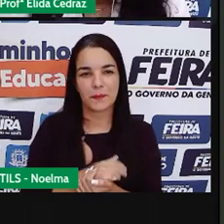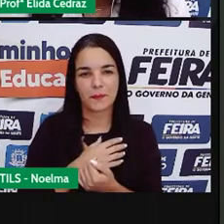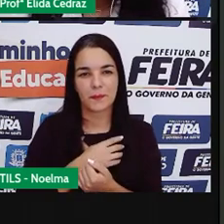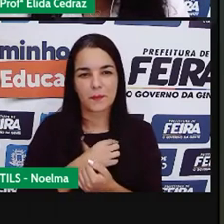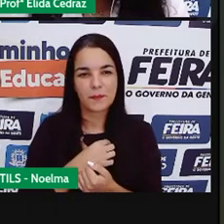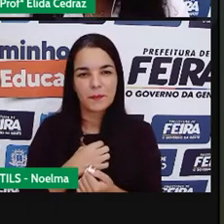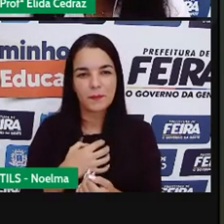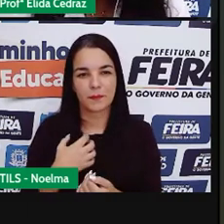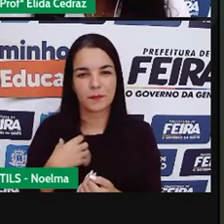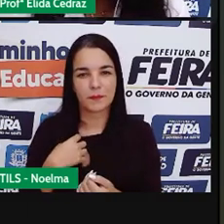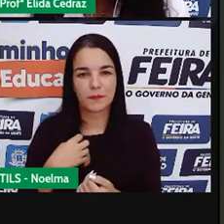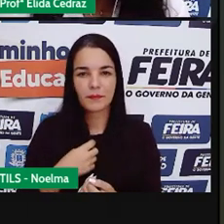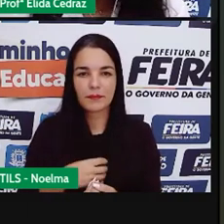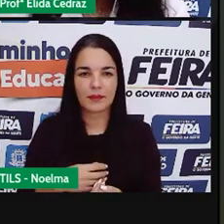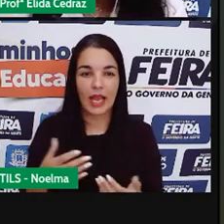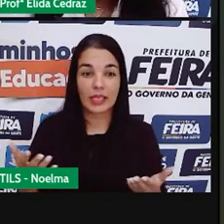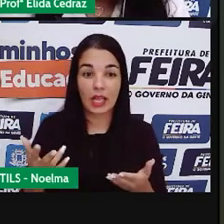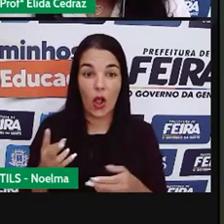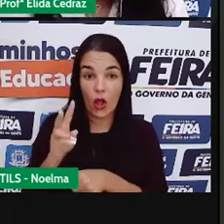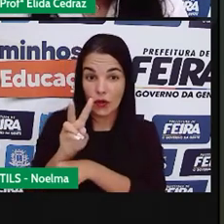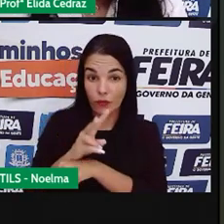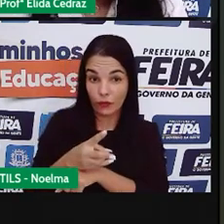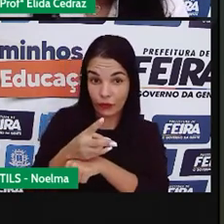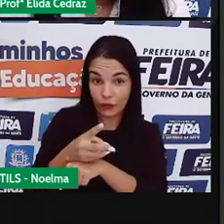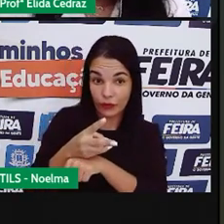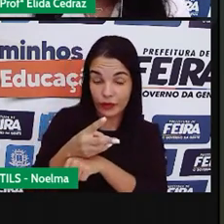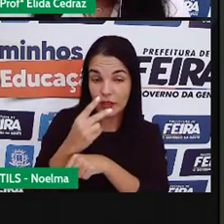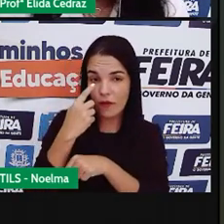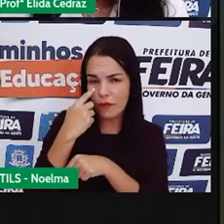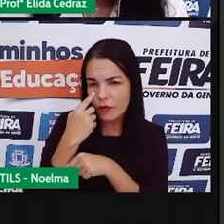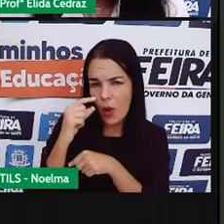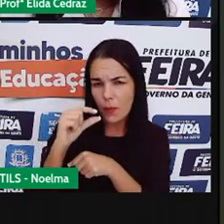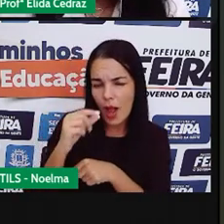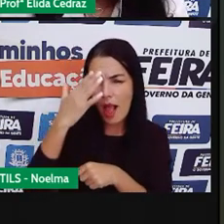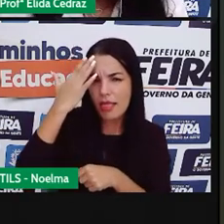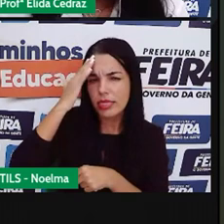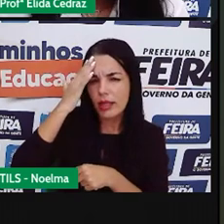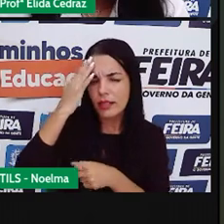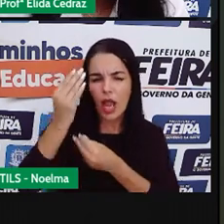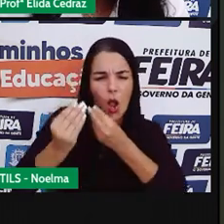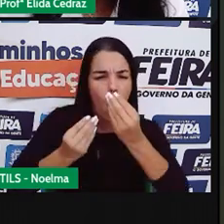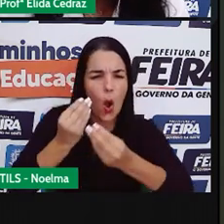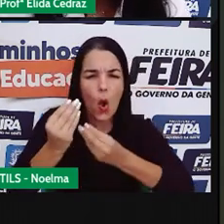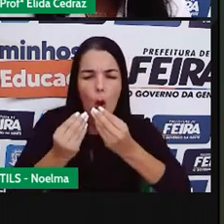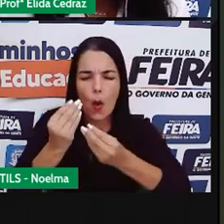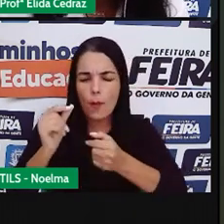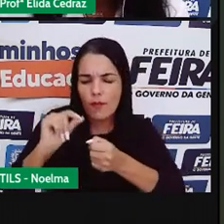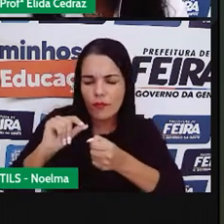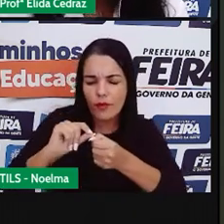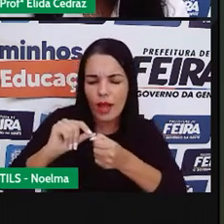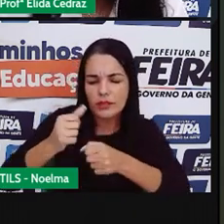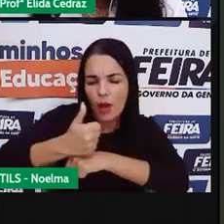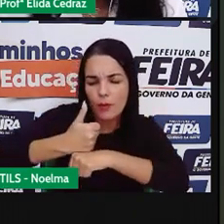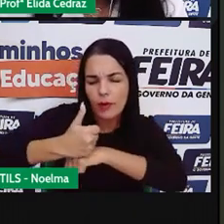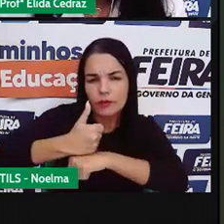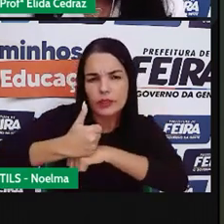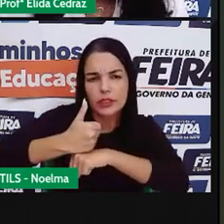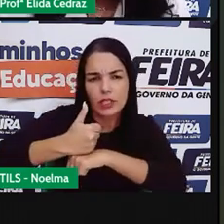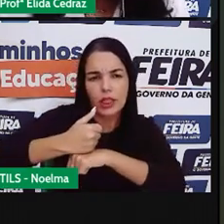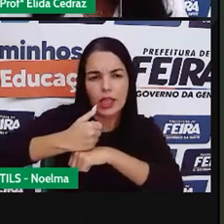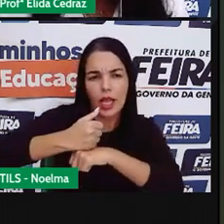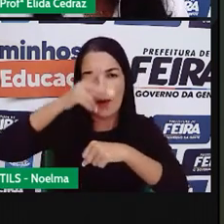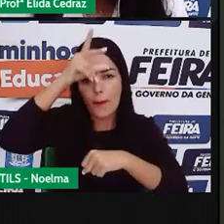Nós vamos assistir esse vídeo e você vai entender um pouco mais sobre a função e o papel de um